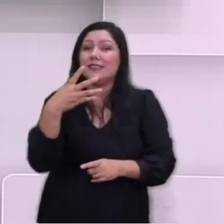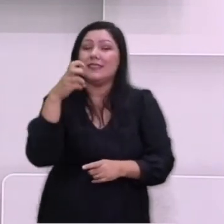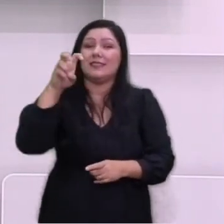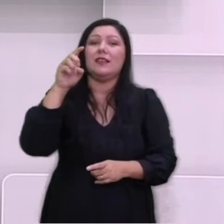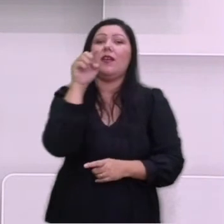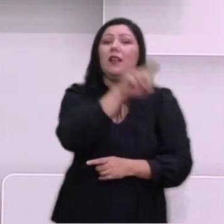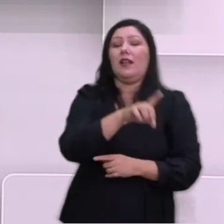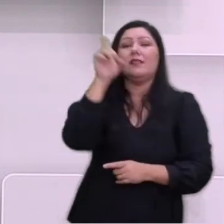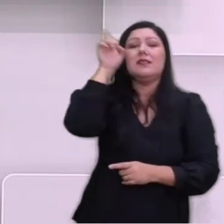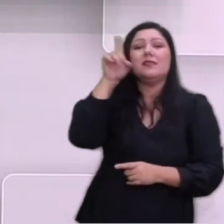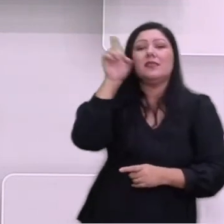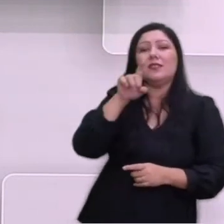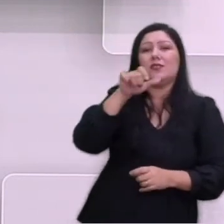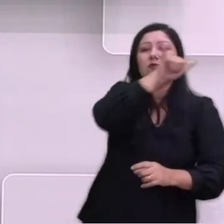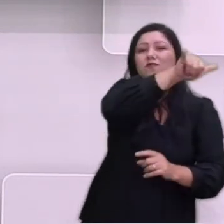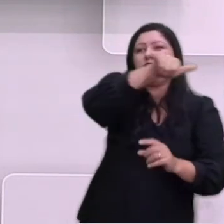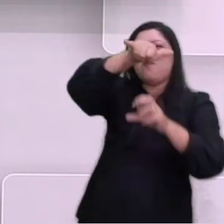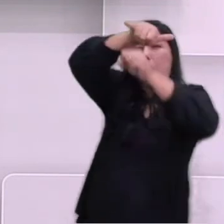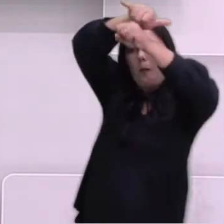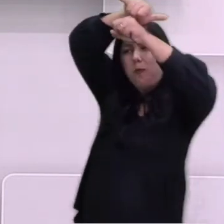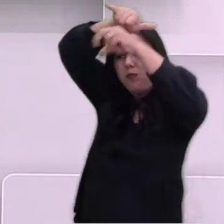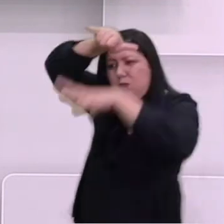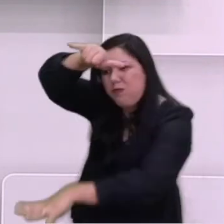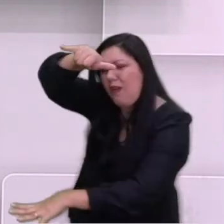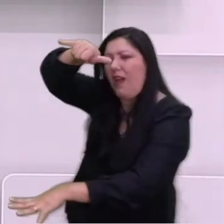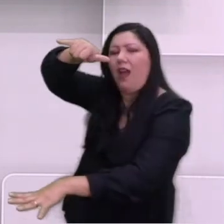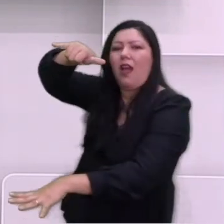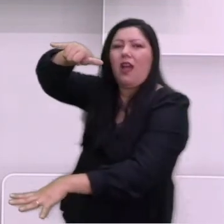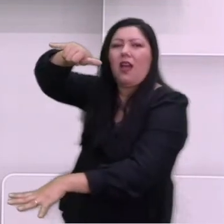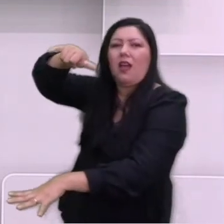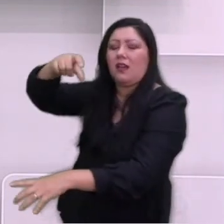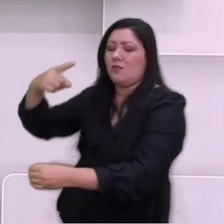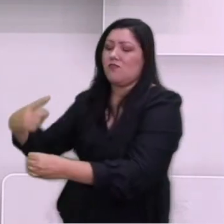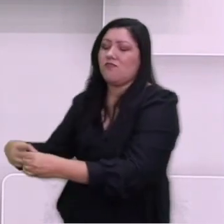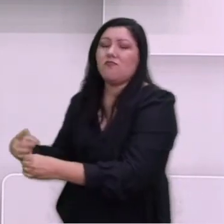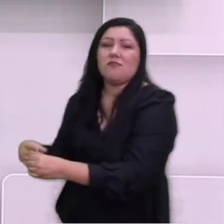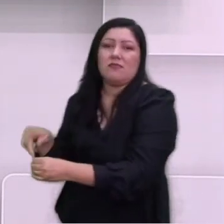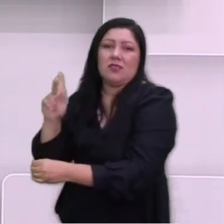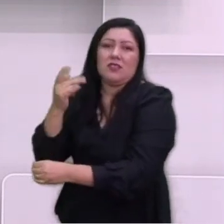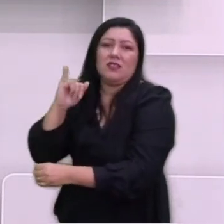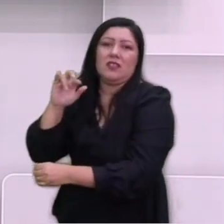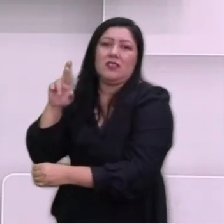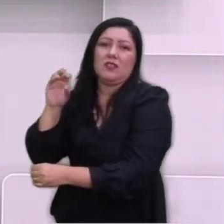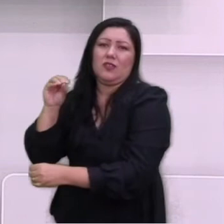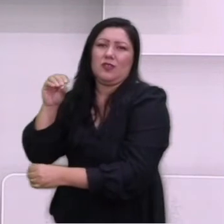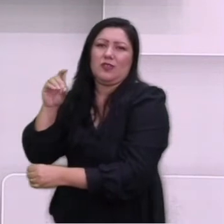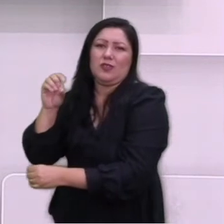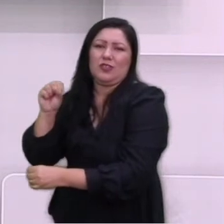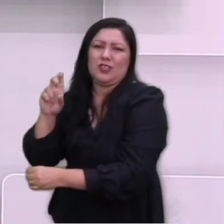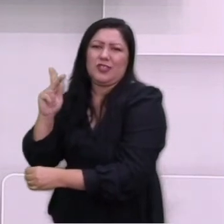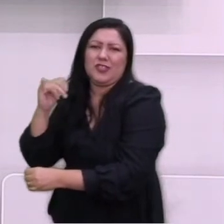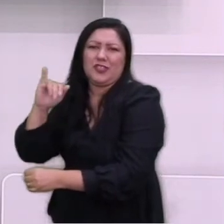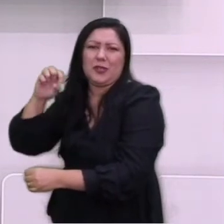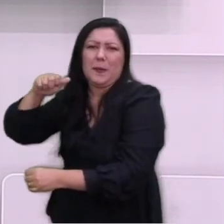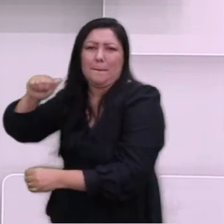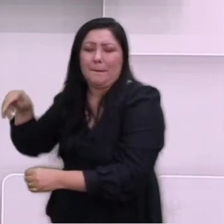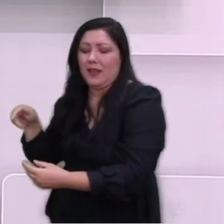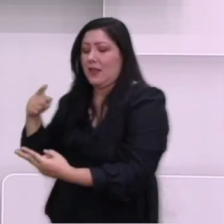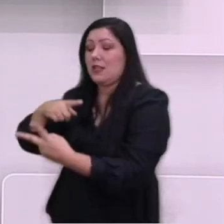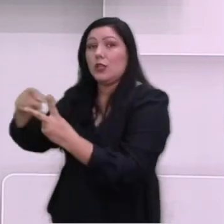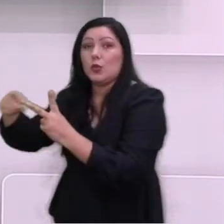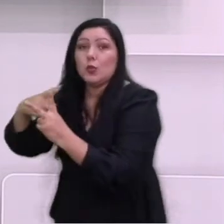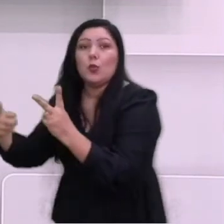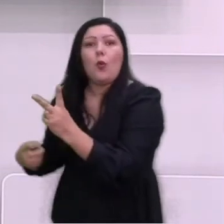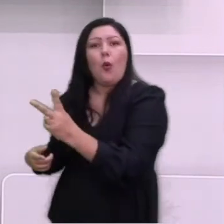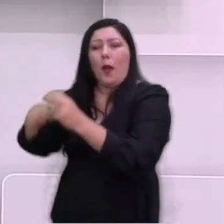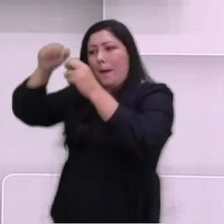uma bomba atômica sobre Hiroshima. Em 9 de agosto fazem o mesmo em Nagasaki.